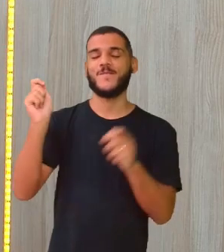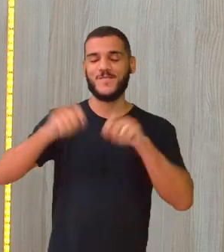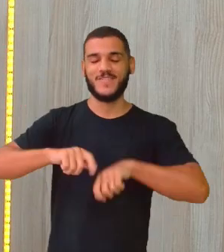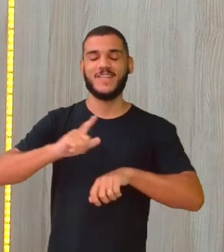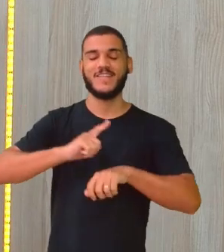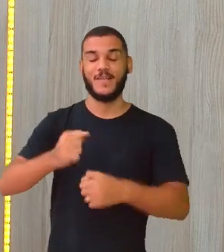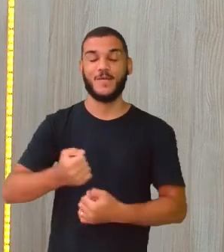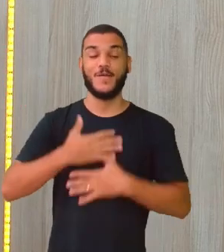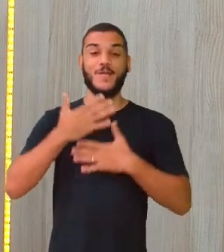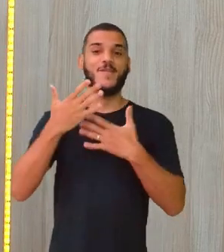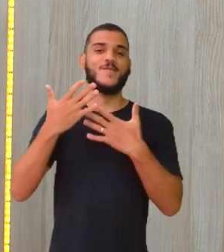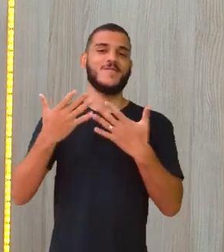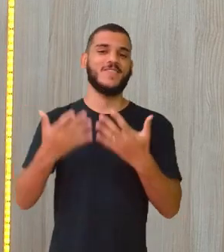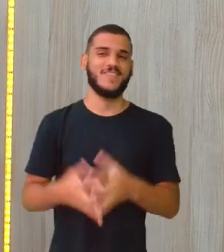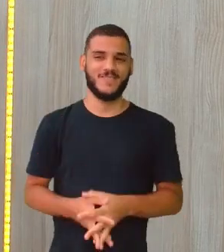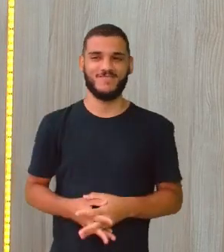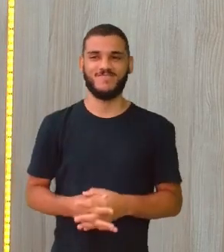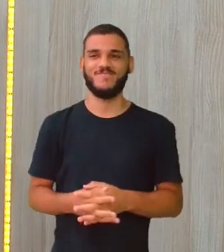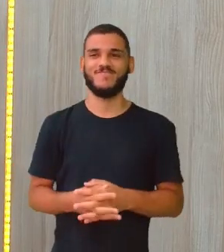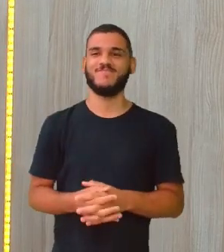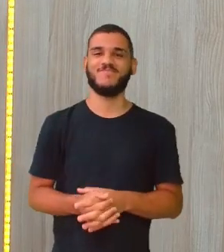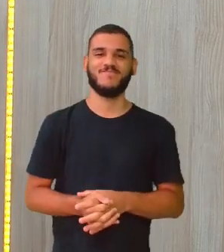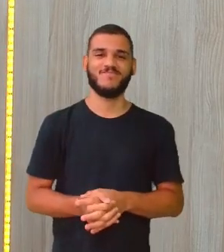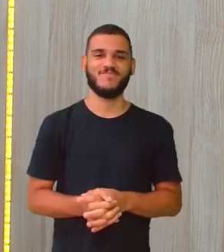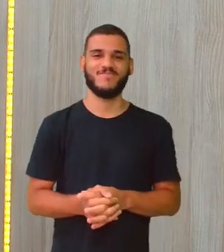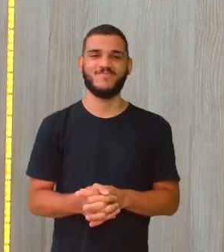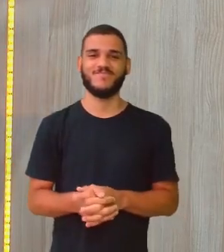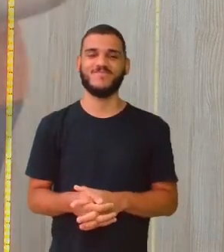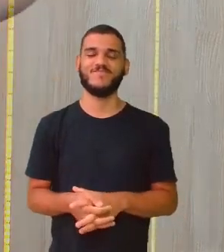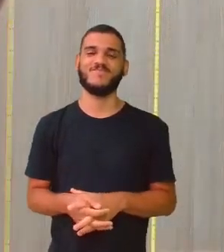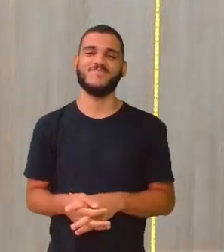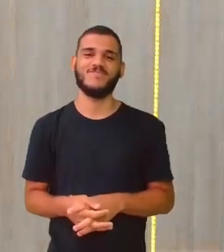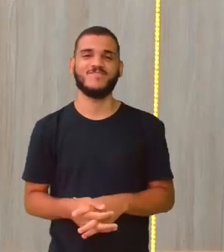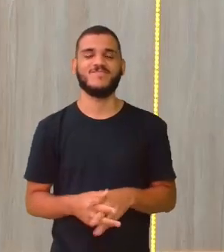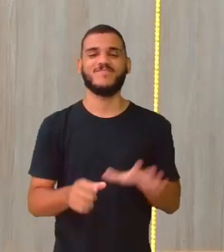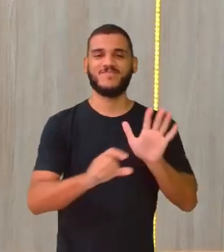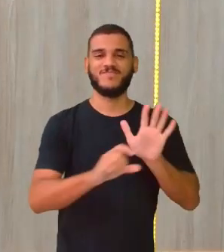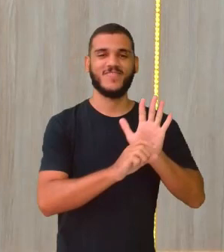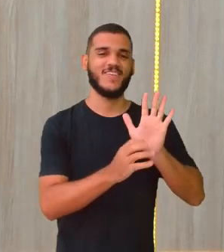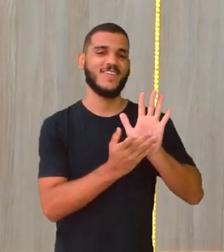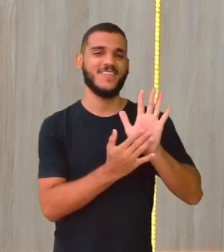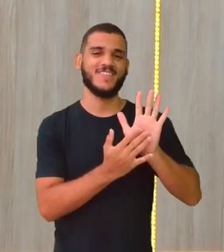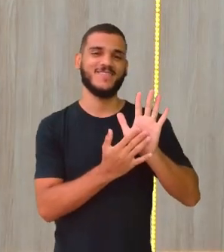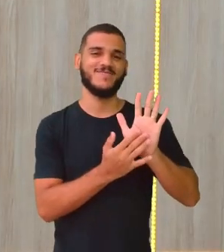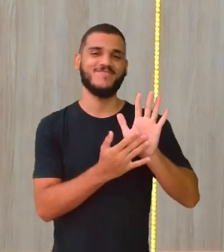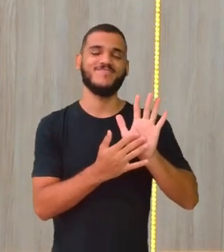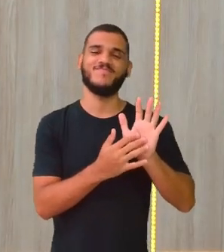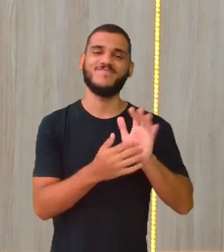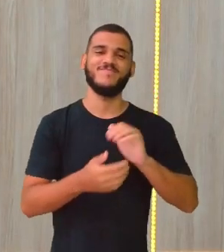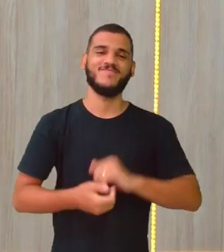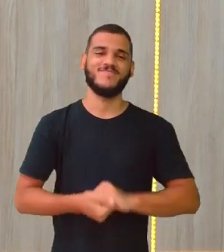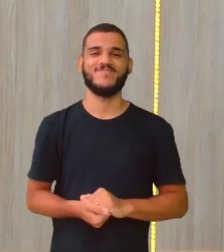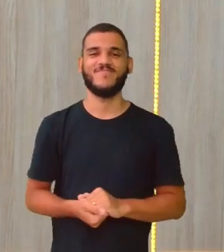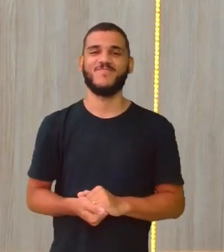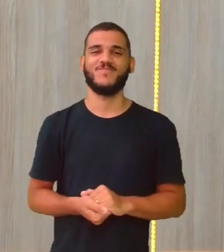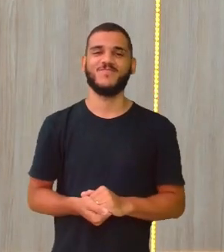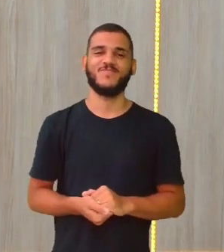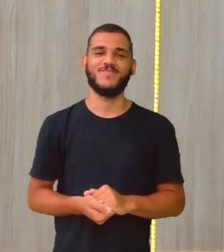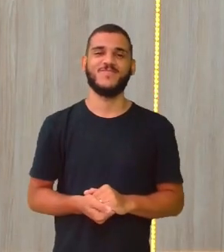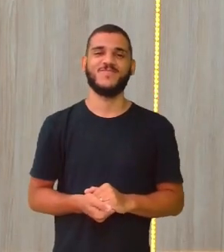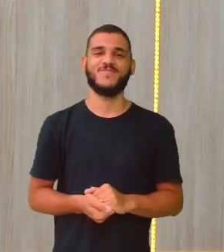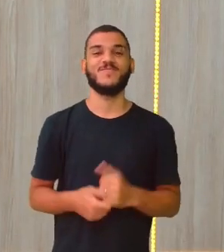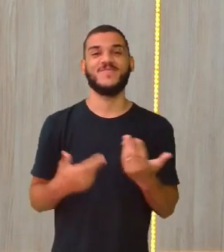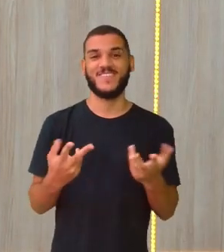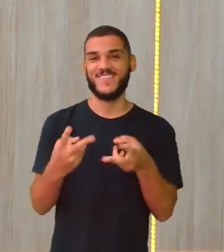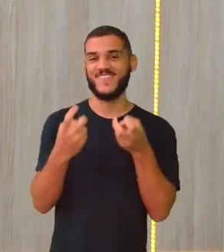né? Rapaz, deixa o QR Code na tela, Juninho. Que a gente vai voltar para fazer a dancinha, né? Tem que ter, né? Olha aí, Requebra, requebra, requebra sim. Pode